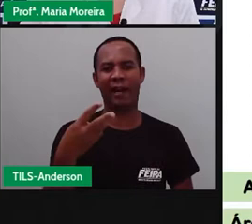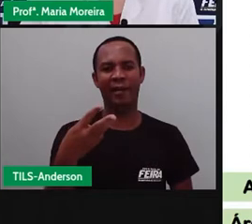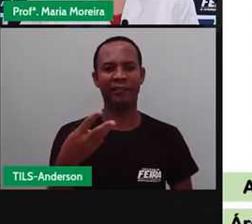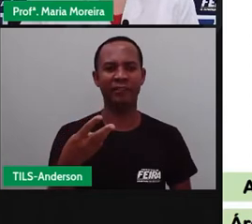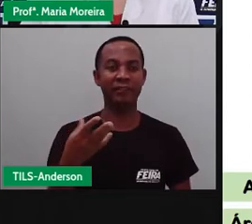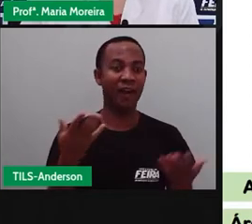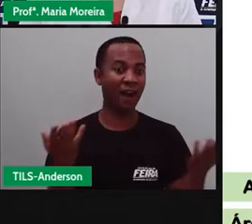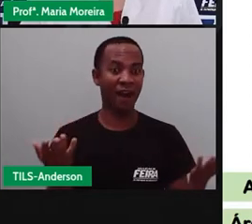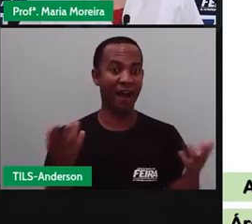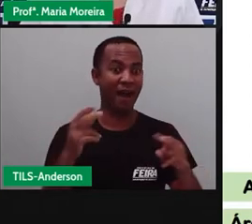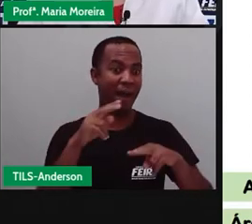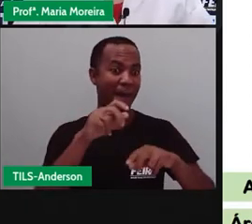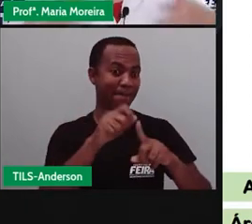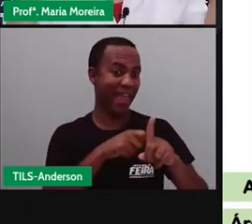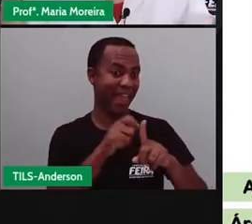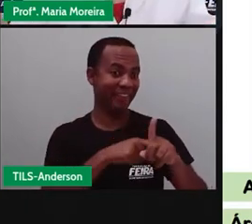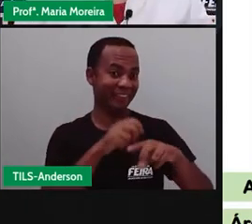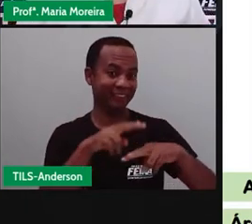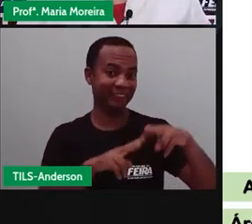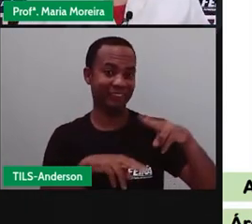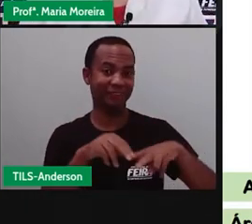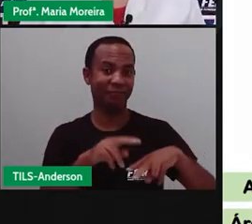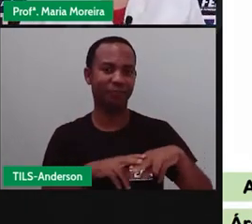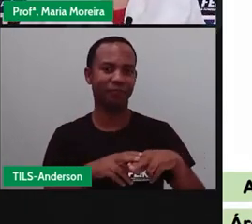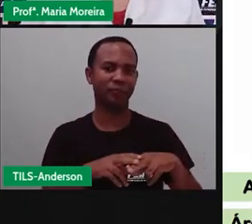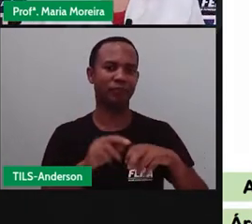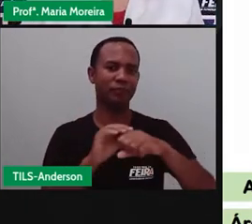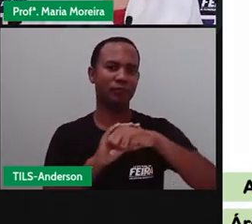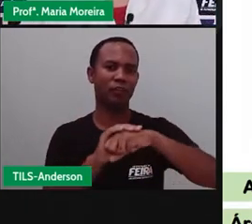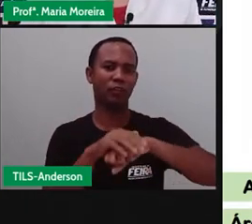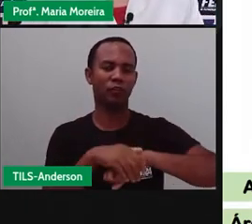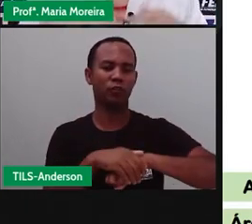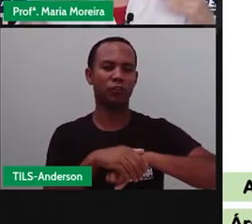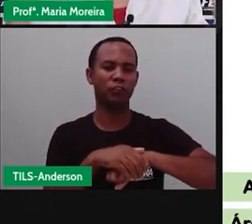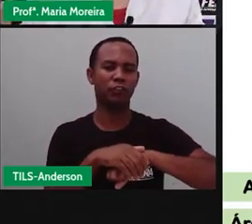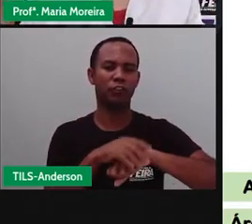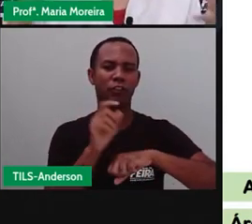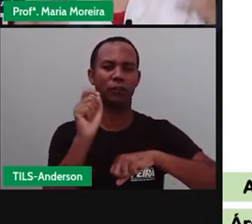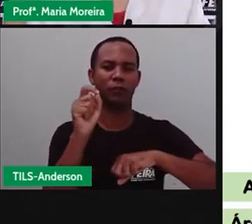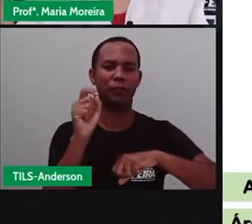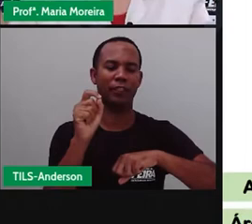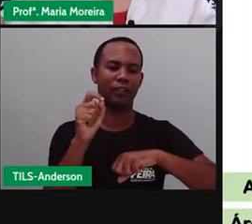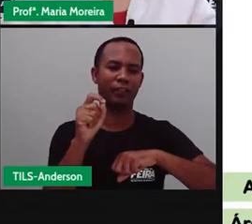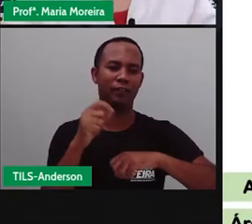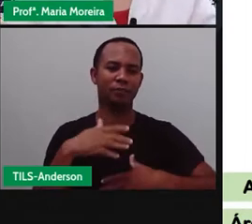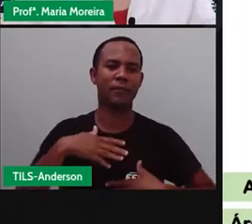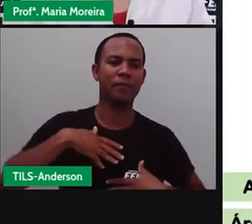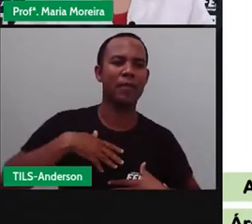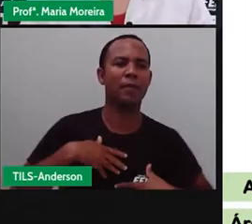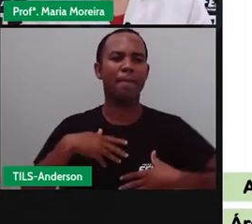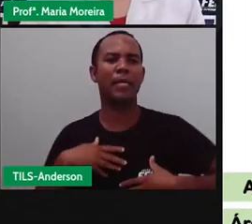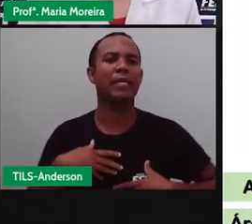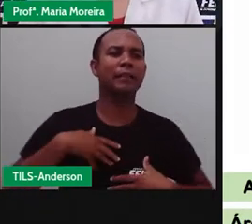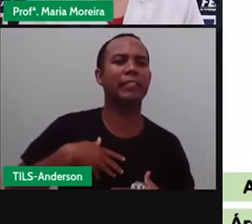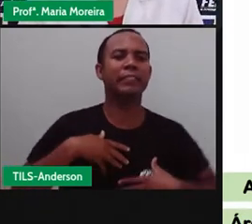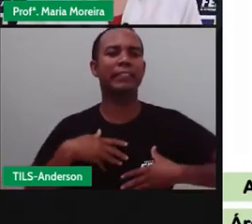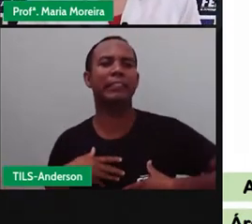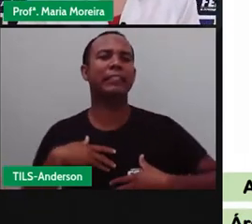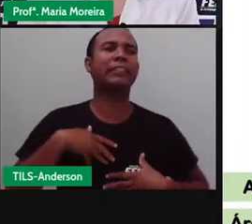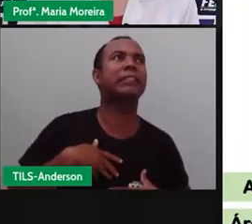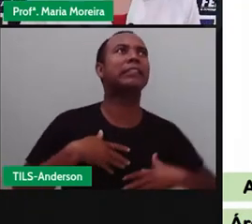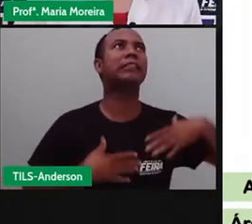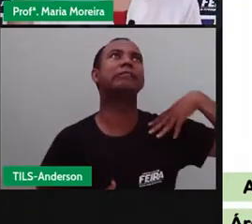tá animado, né, pra esta noite de São João, né, para os fogos, pra fogueira? Hoje é o dia,